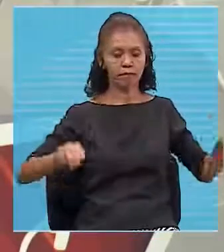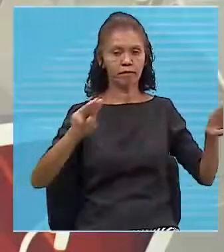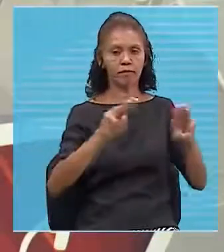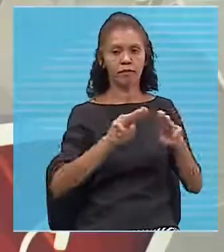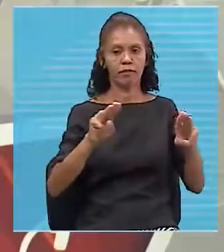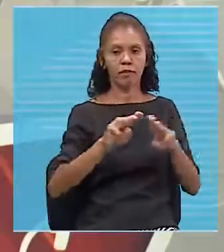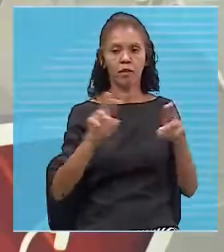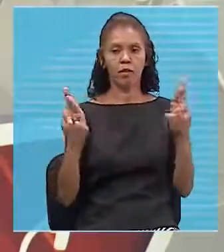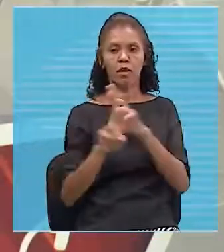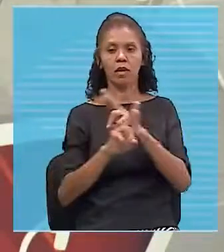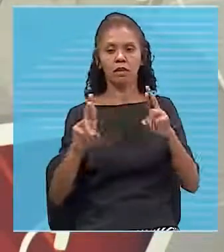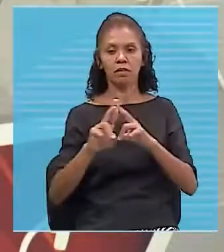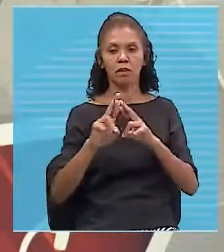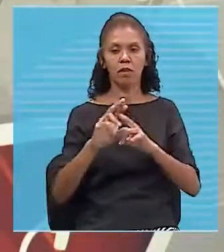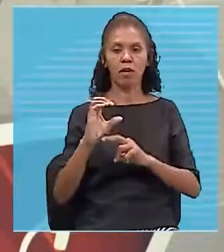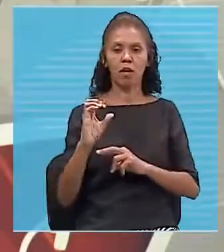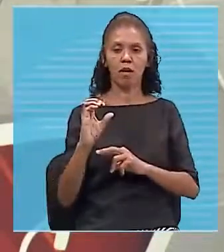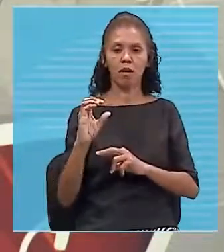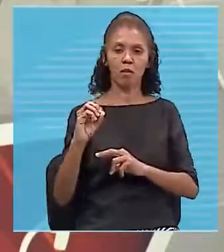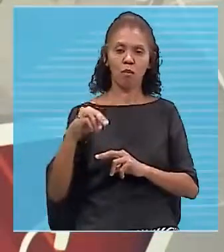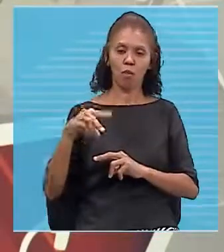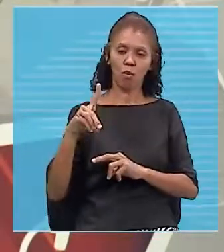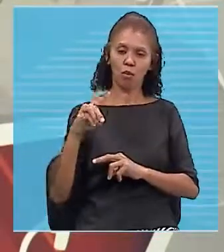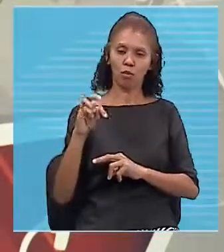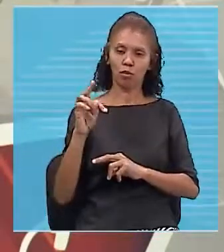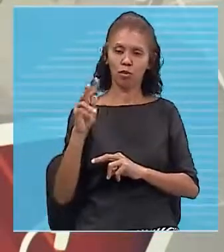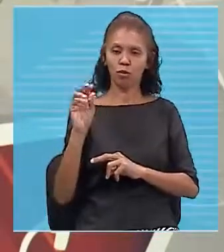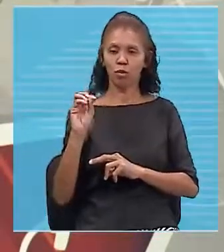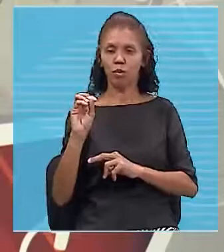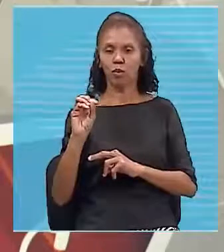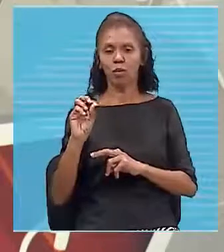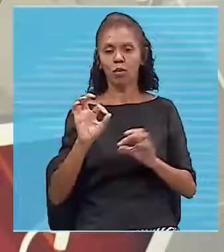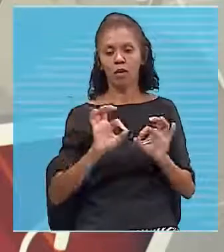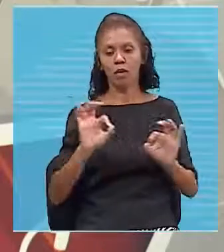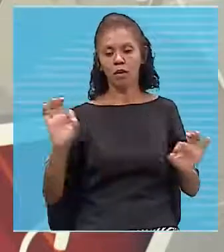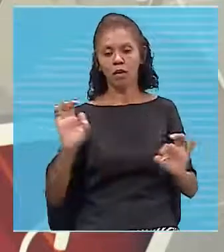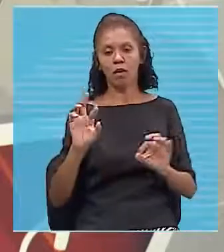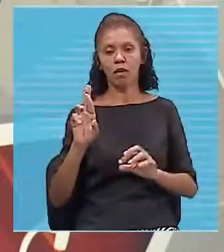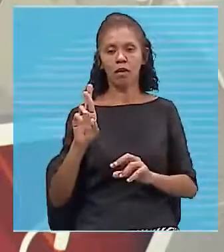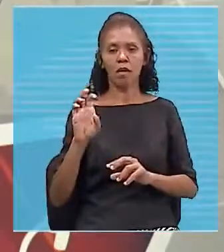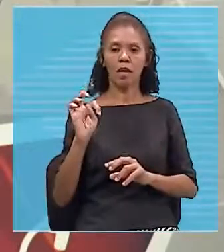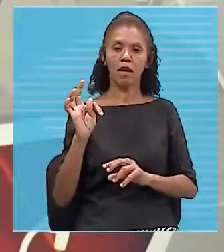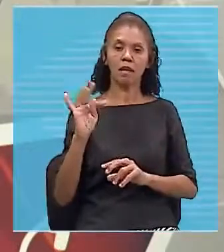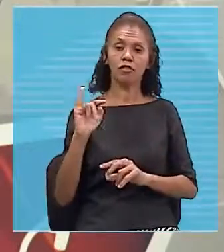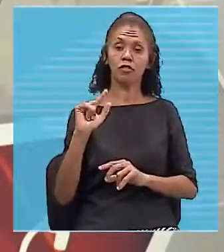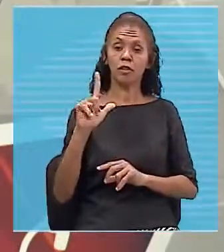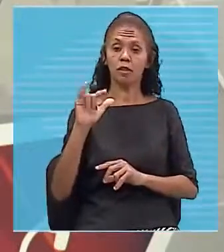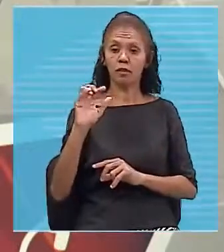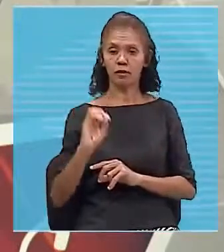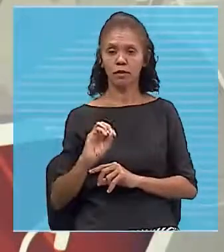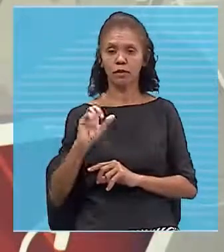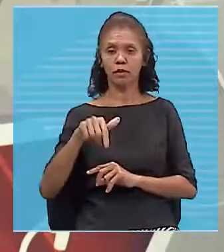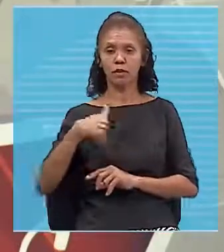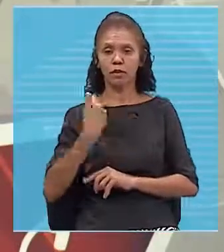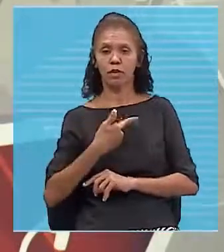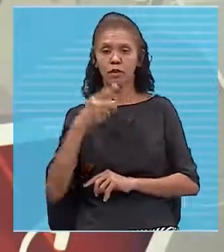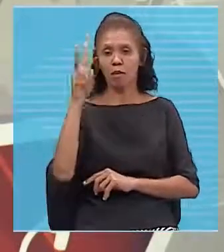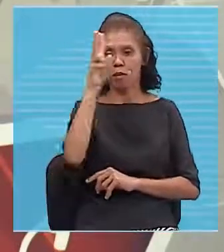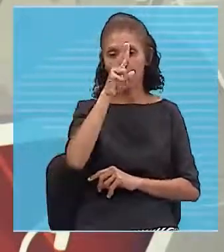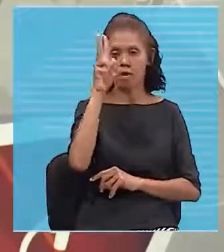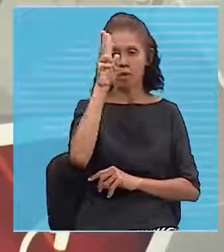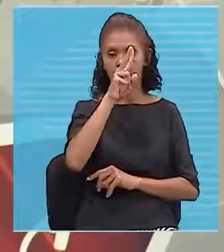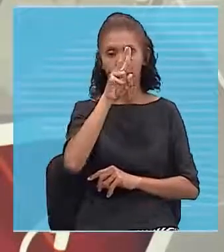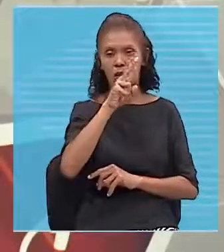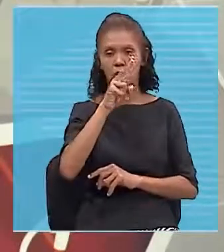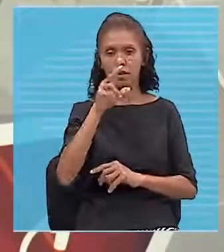retilíneo, certo? Então a gente vai relembrar o que a gente trabalhou na semana passada para a gente finalizar esse